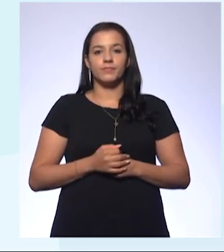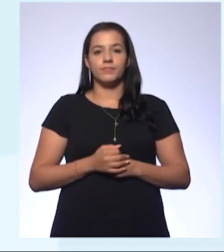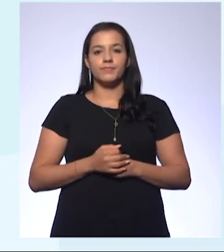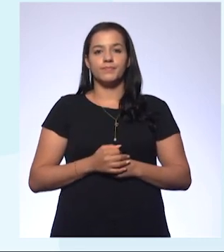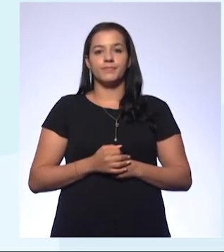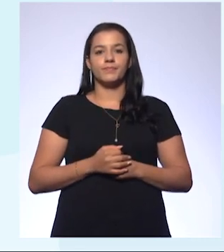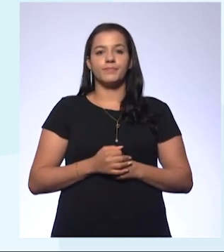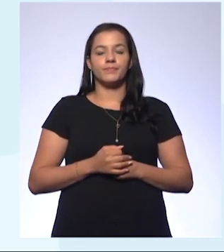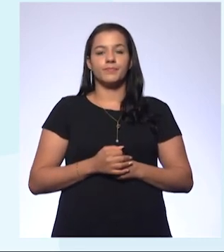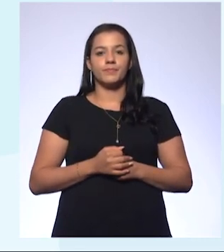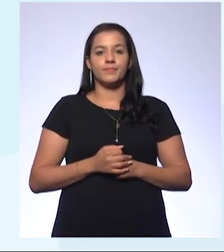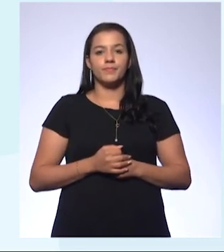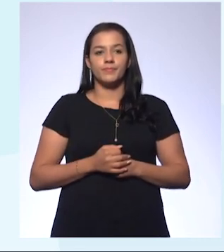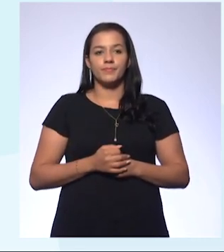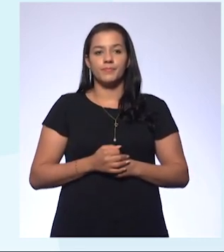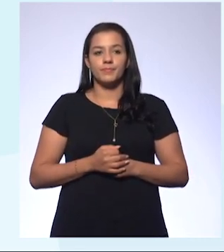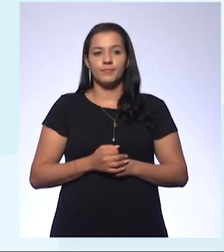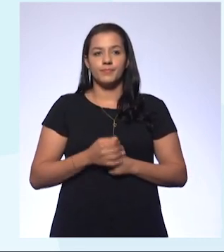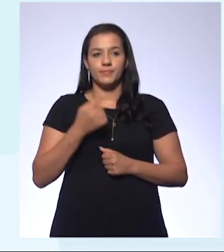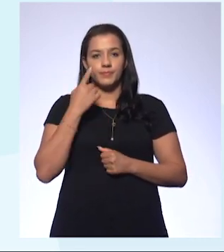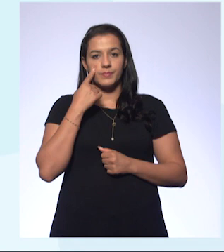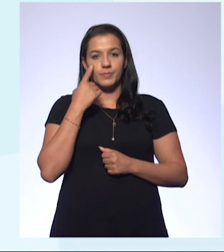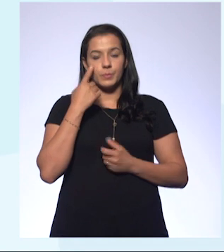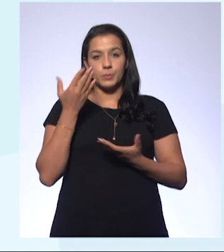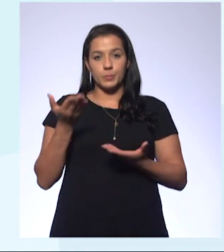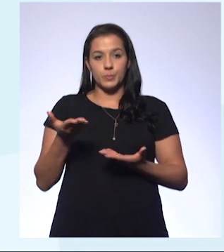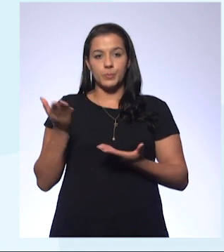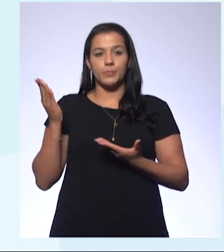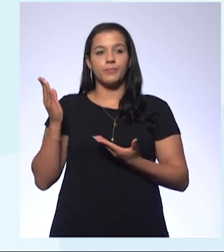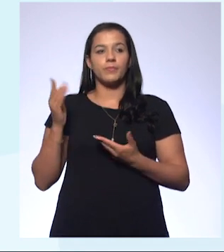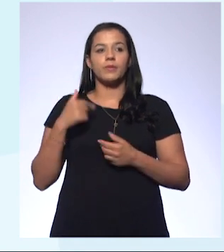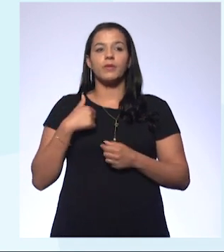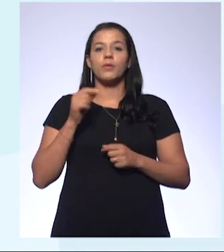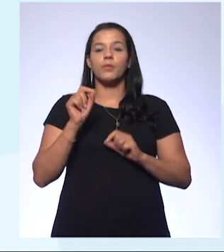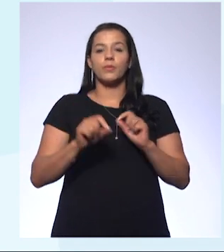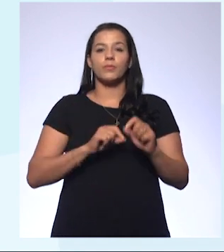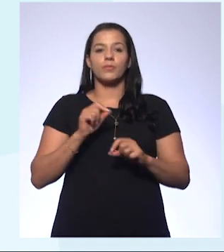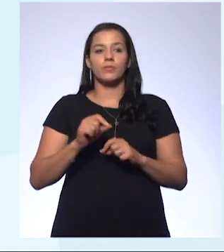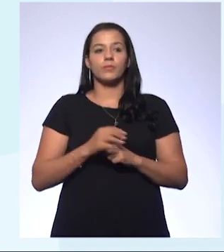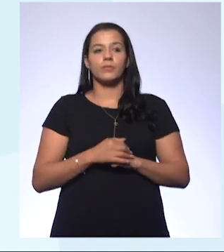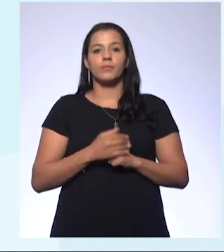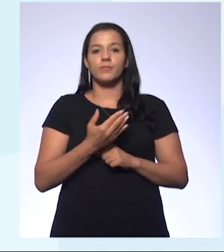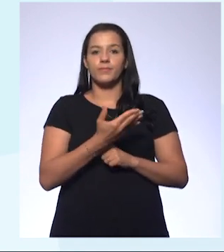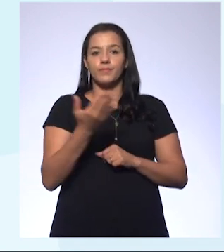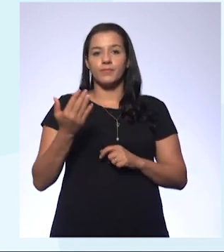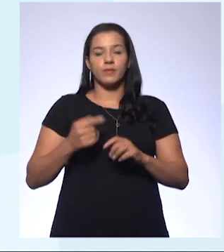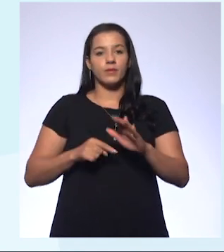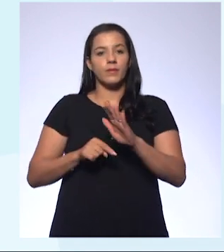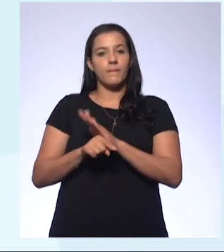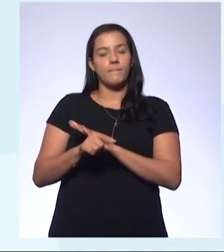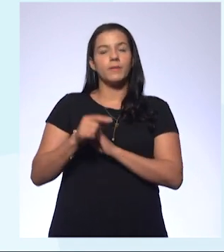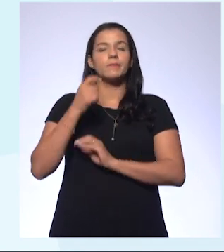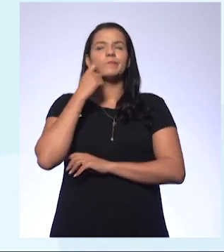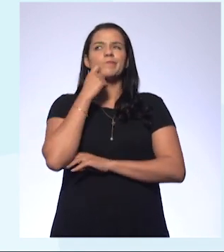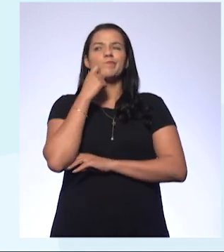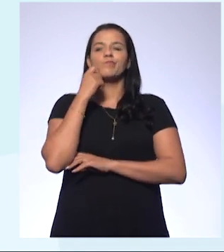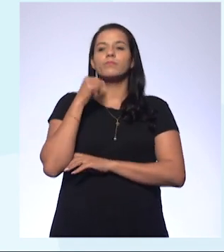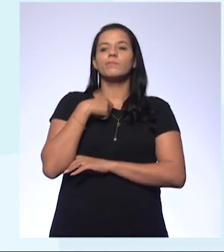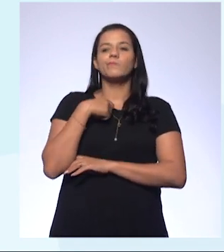Aqui, nós temos o finalzinho e acho que é interessante o seguinte, os alunos podem perguntar para a gente assim,